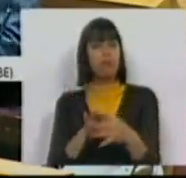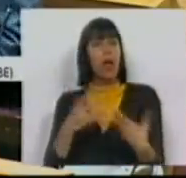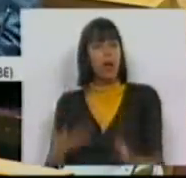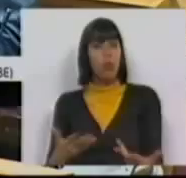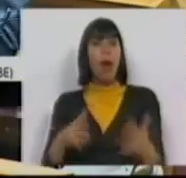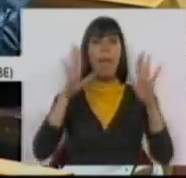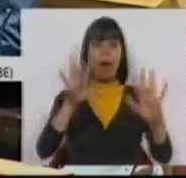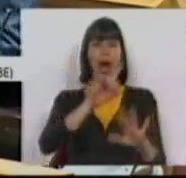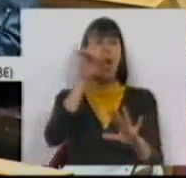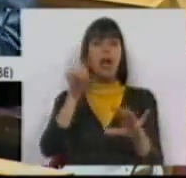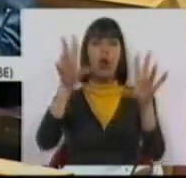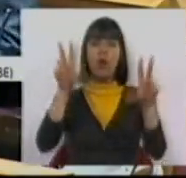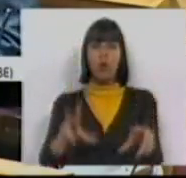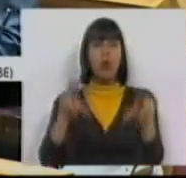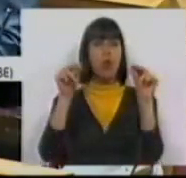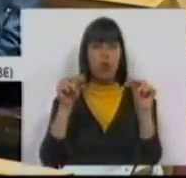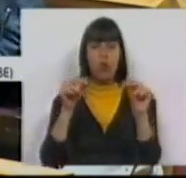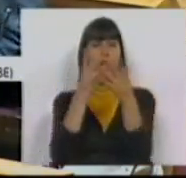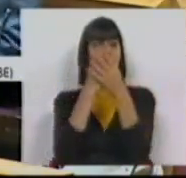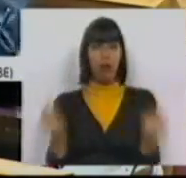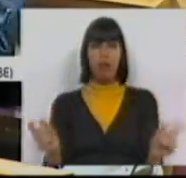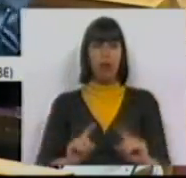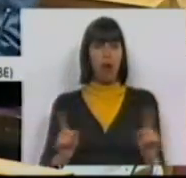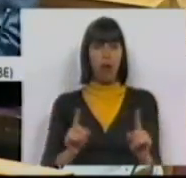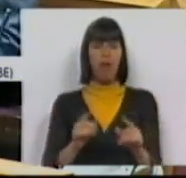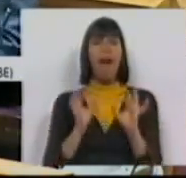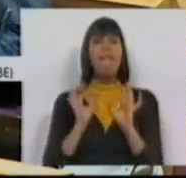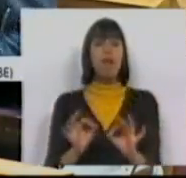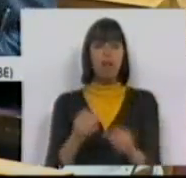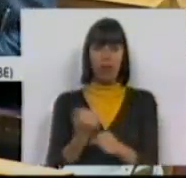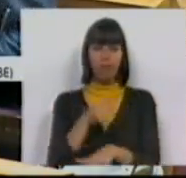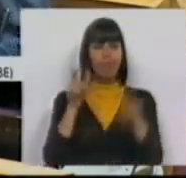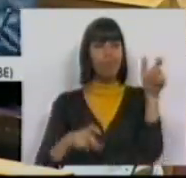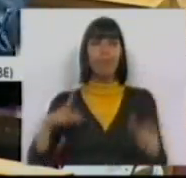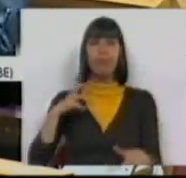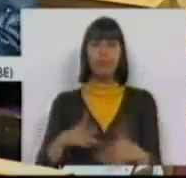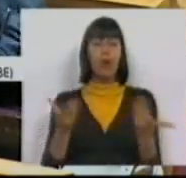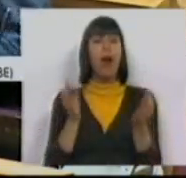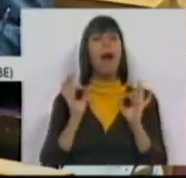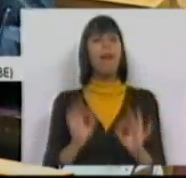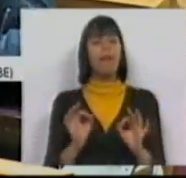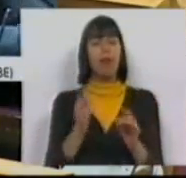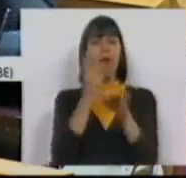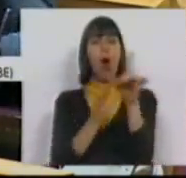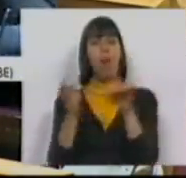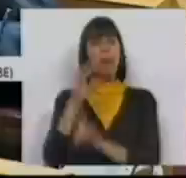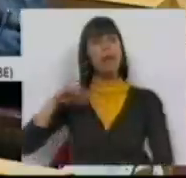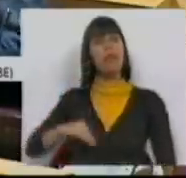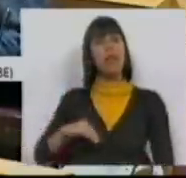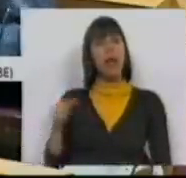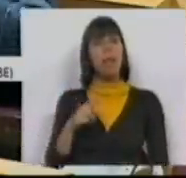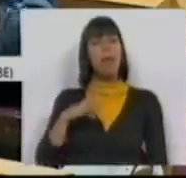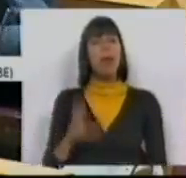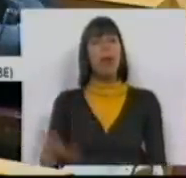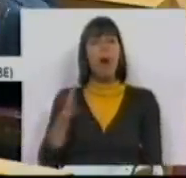mas esta questão nunca será resolvida a favor dos trabalhadores portugueses, a favor do aumento do salário mínimo